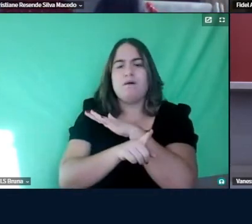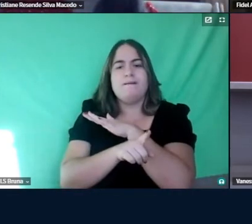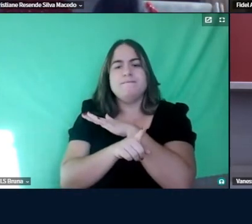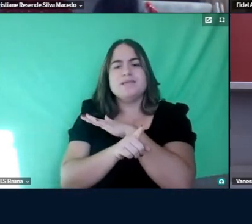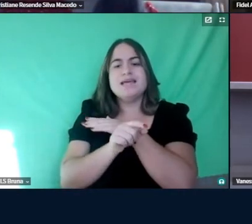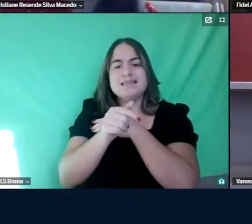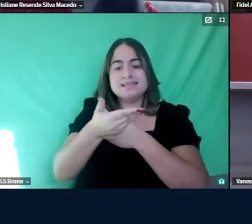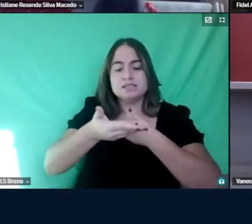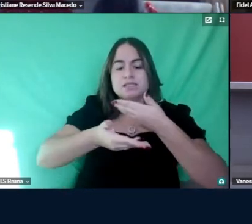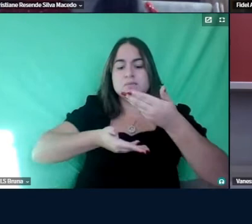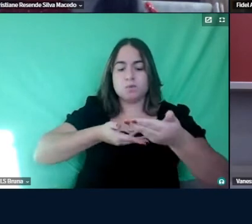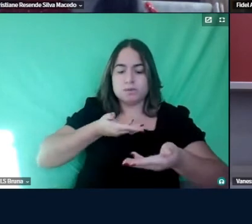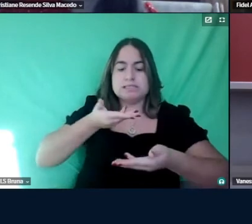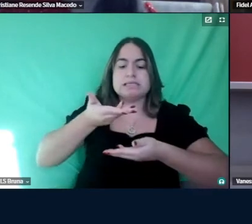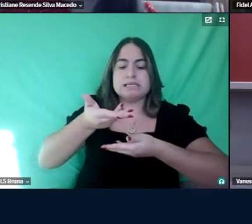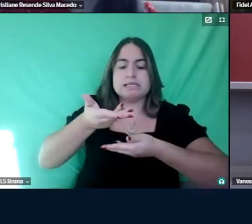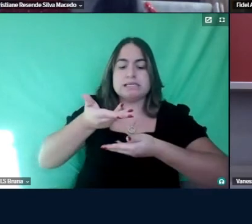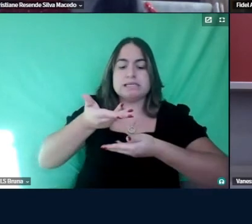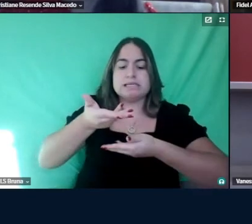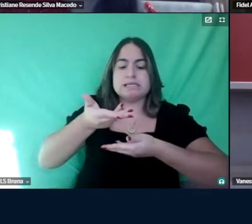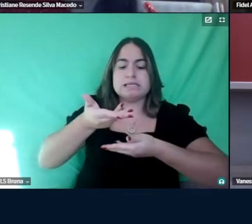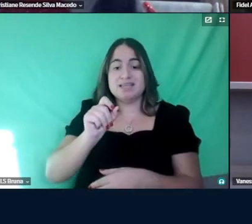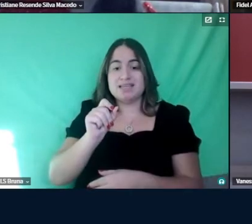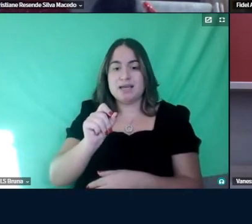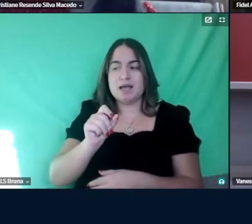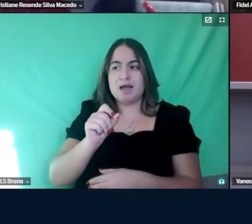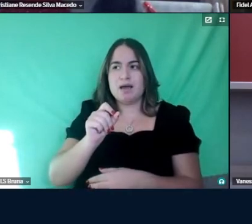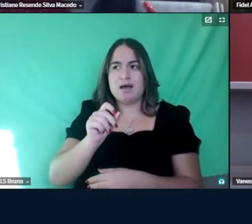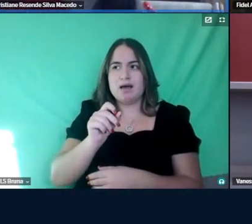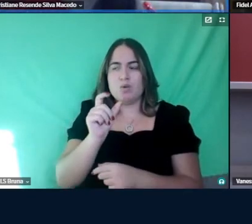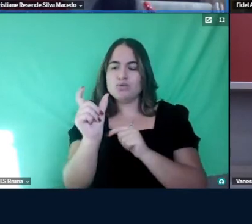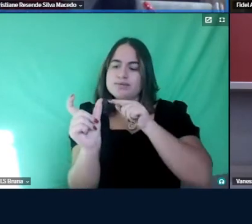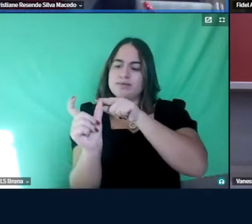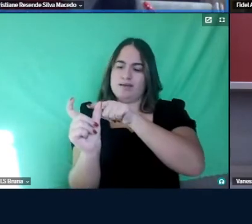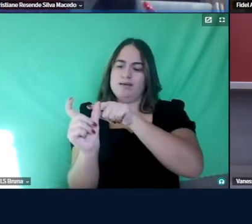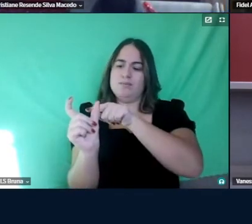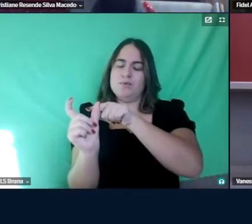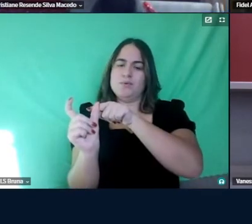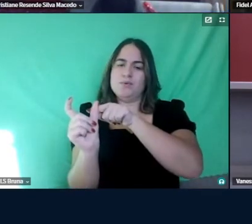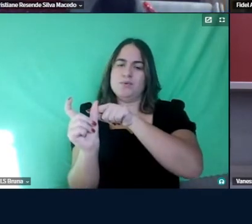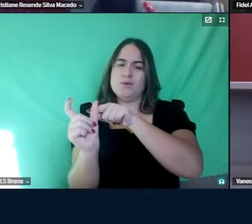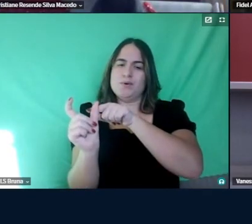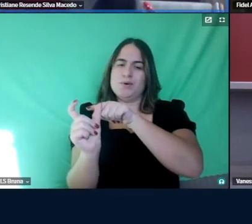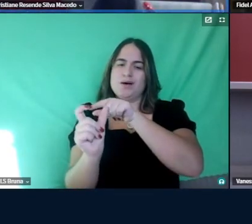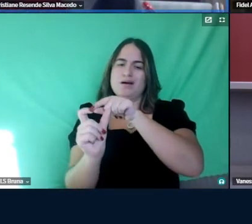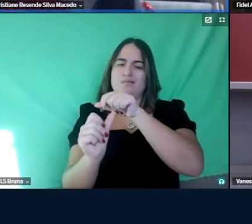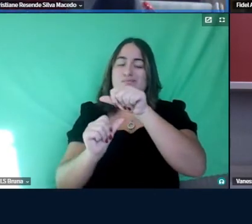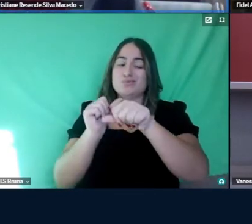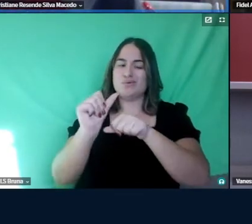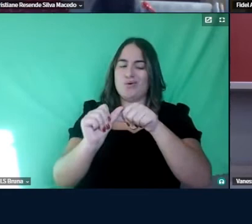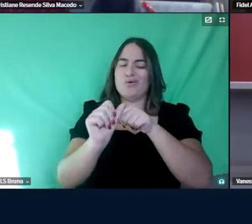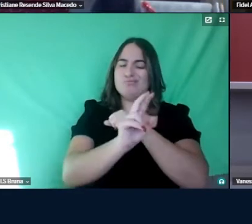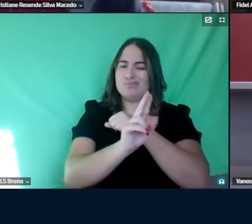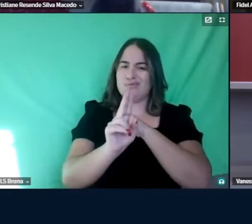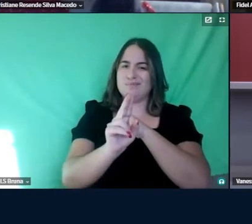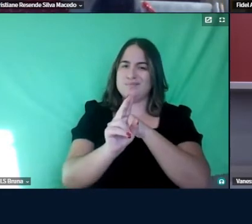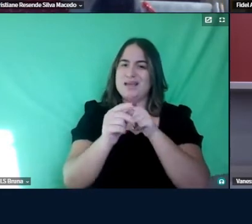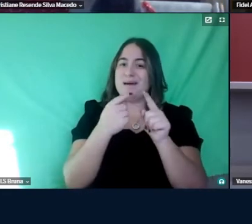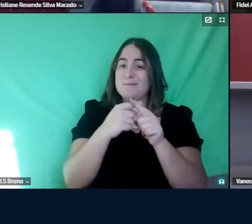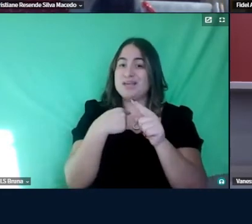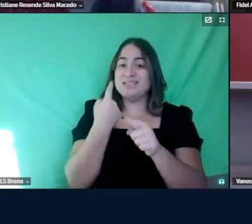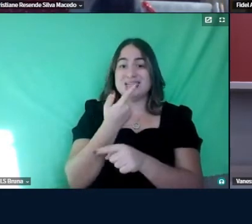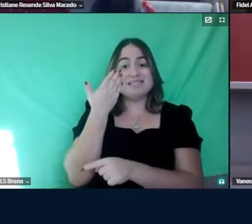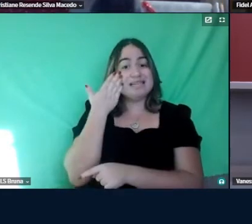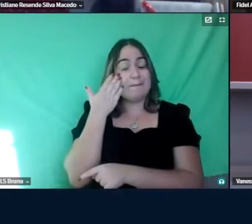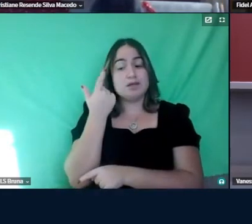nesses processos de passar a utilizar alguma alguma nomenclatura, porque a gente sabe que não é só uma